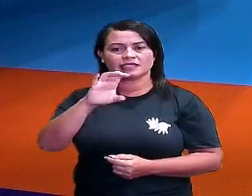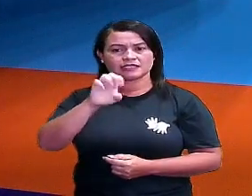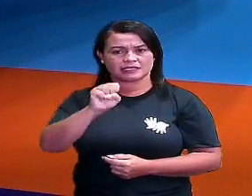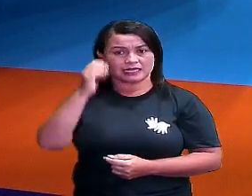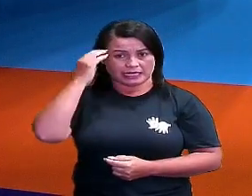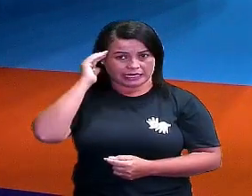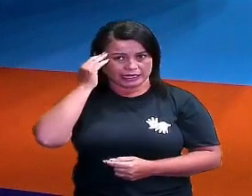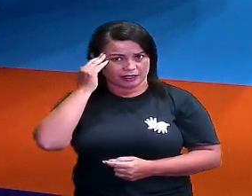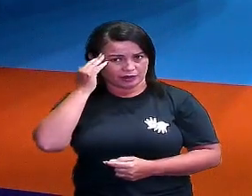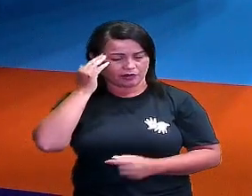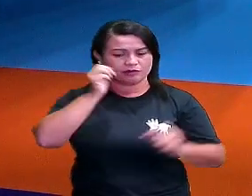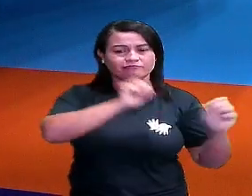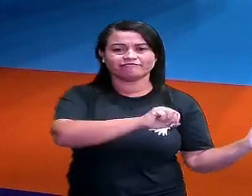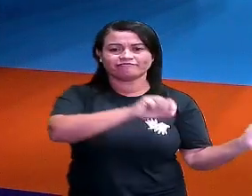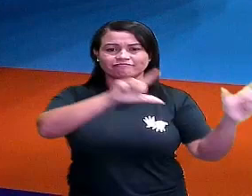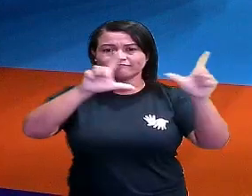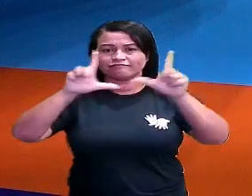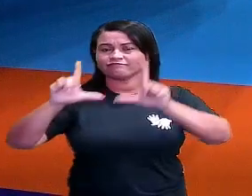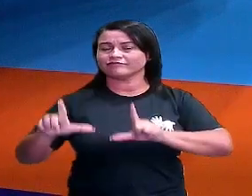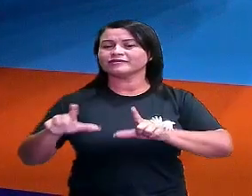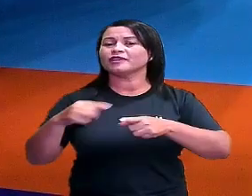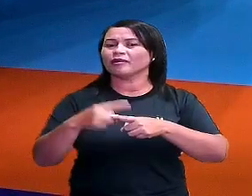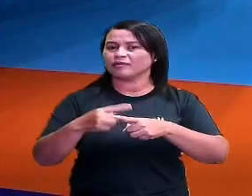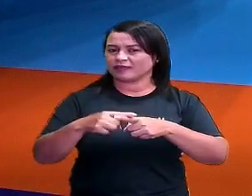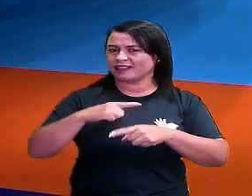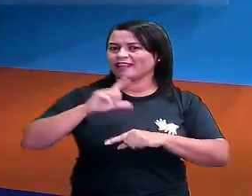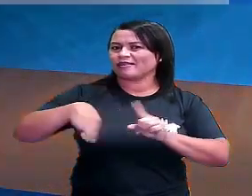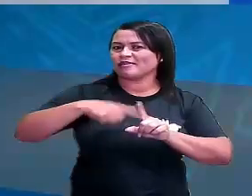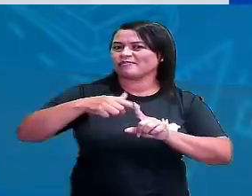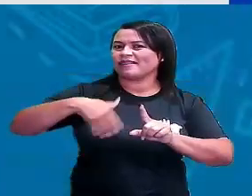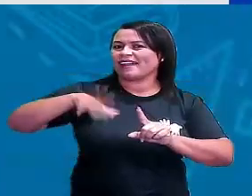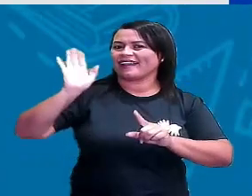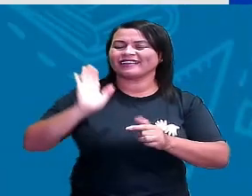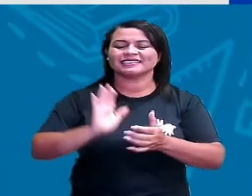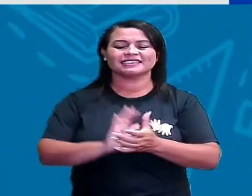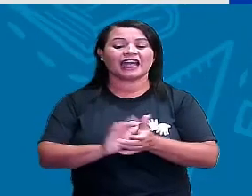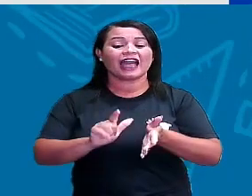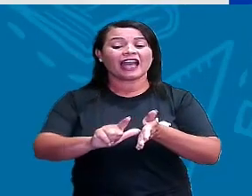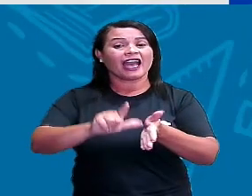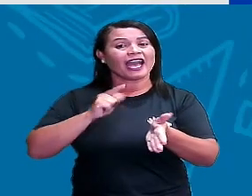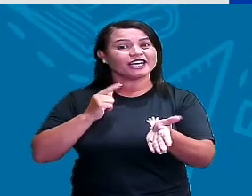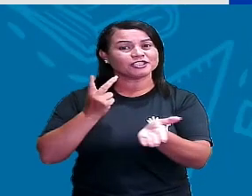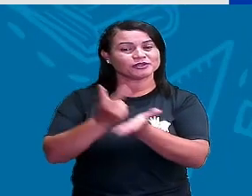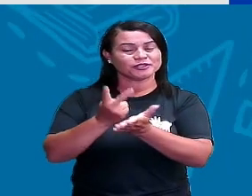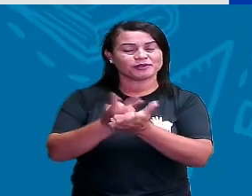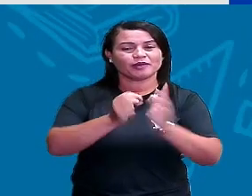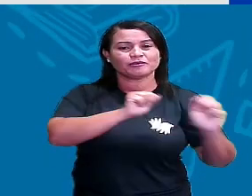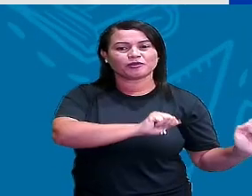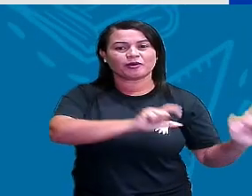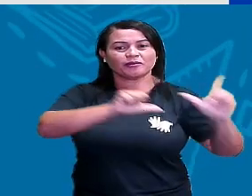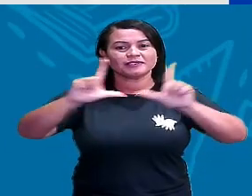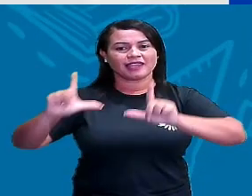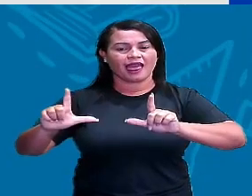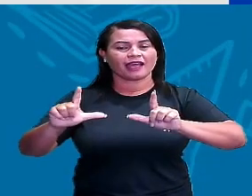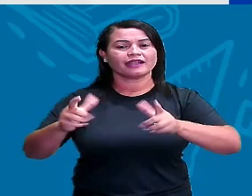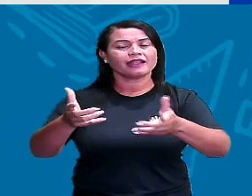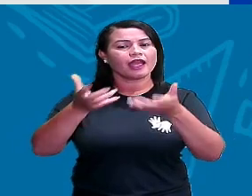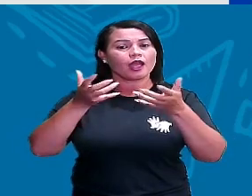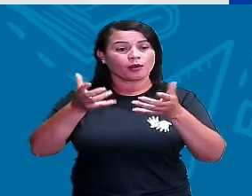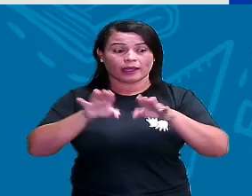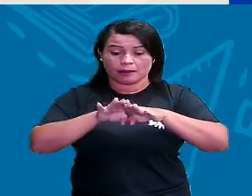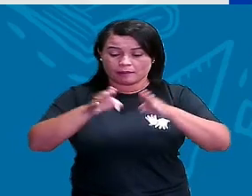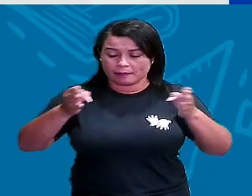Então, vamos seguir porque a gente tem mais. Antes de a gente continuar aqui com o slide, eu quero ir pra